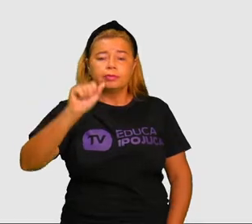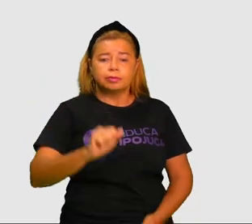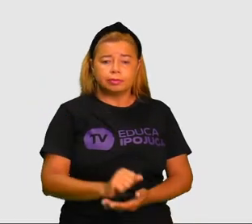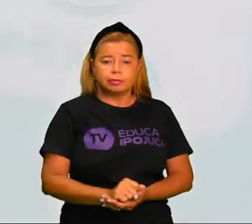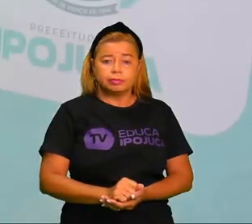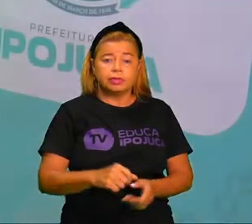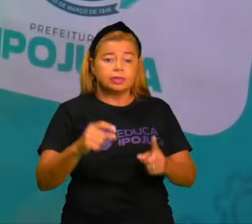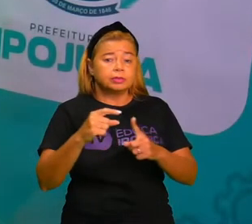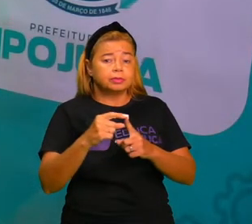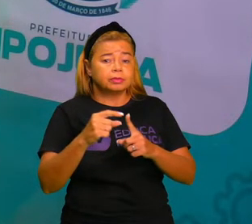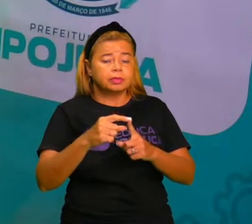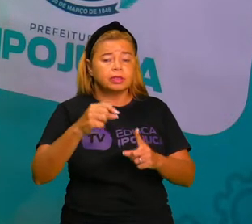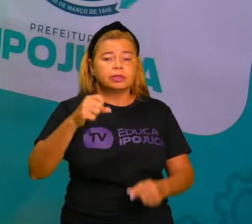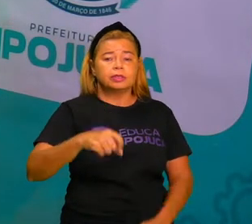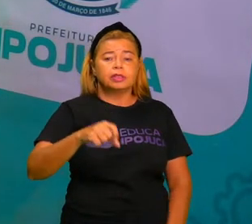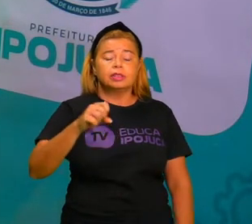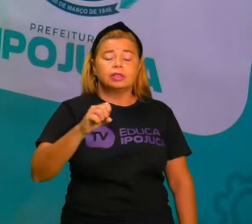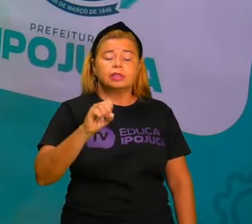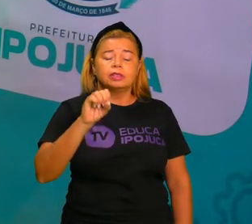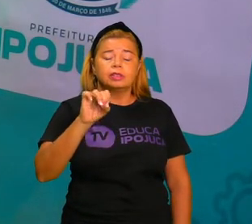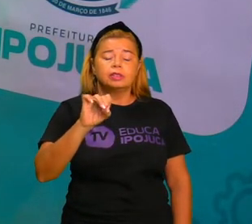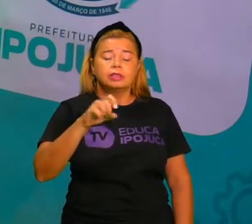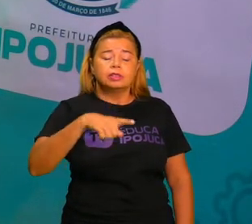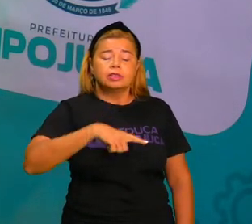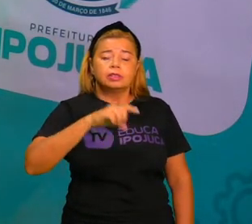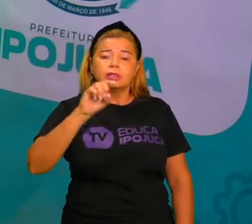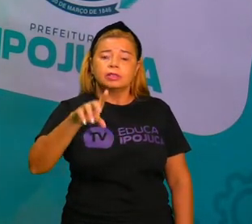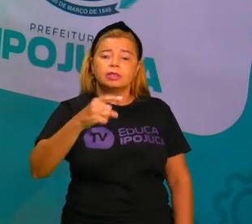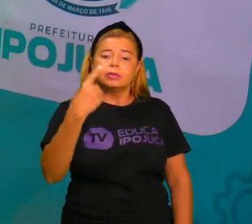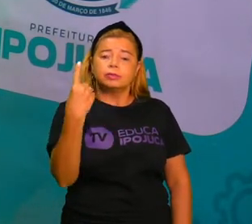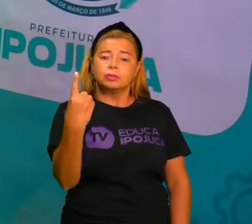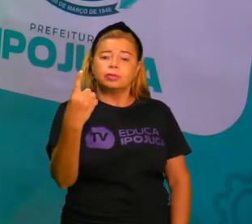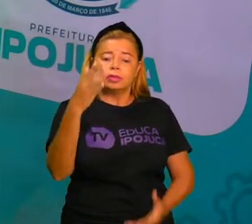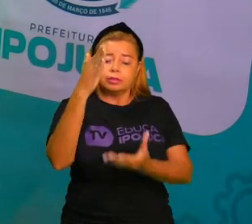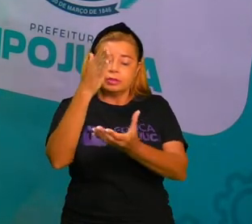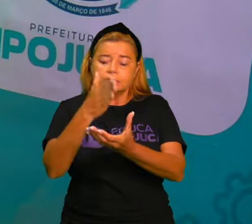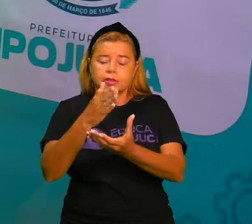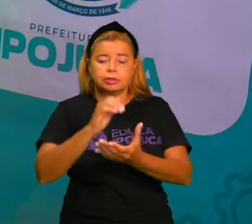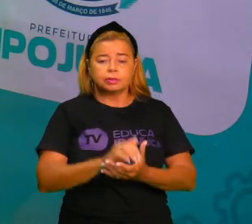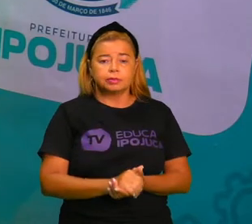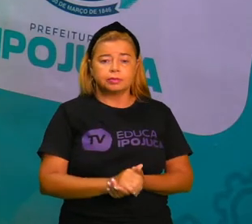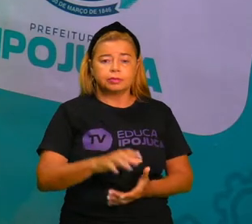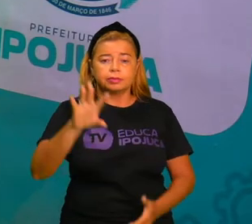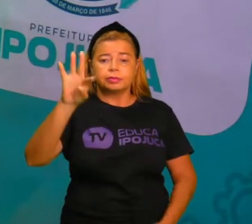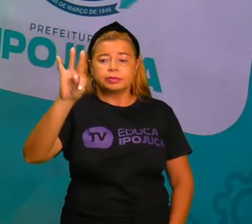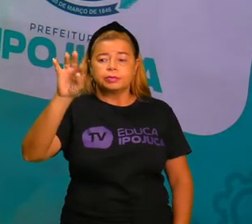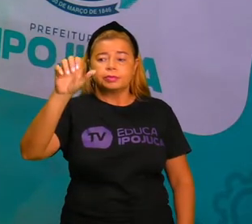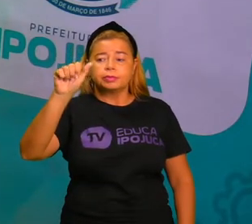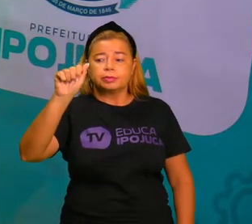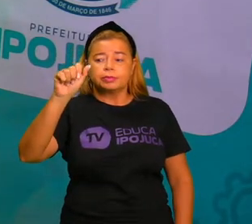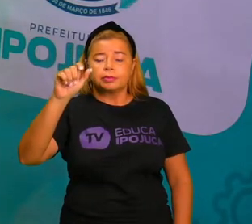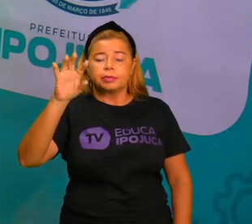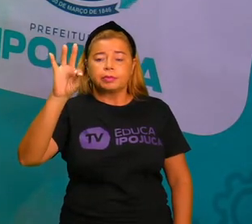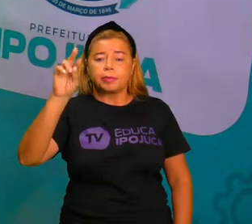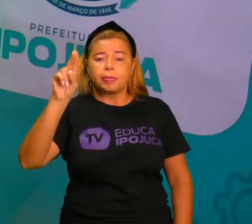O quê? Uma sílaba. Tatu. Duas sílabas. Pipa.